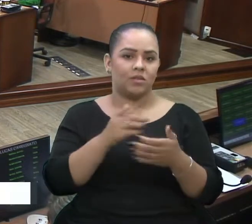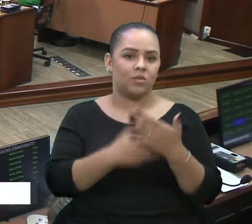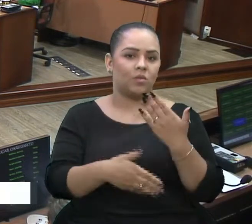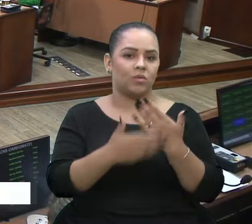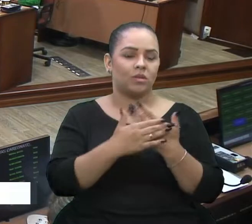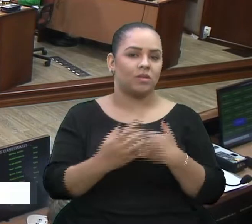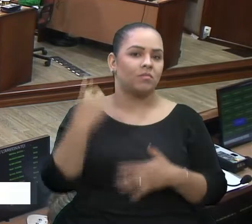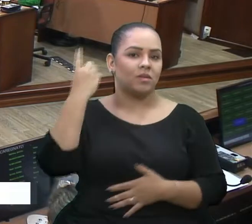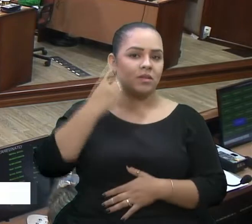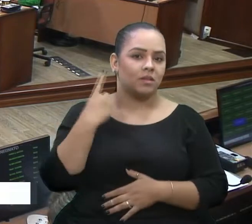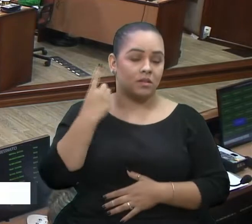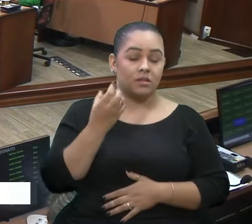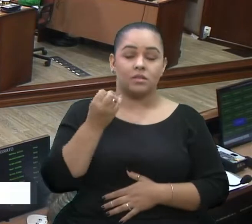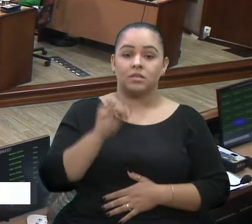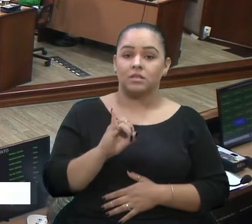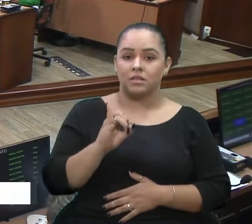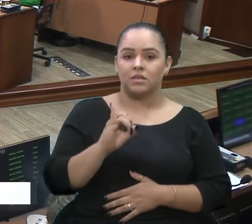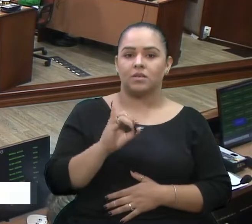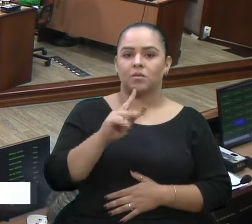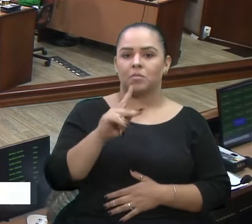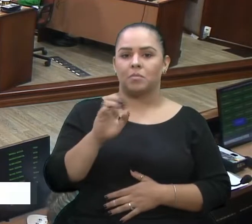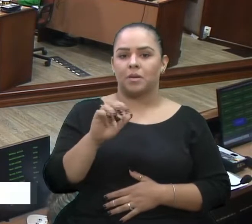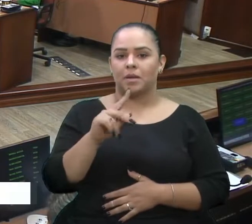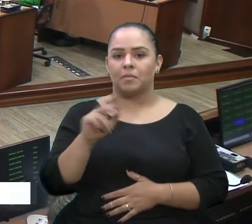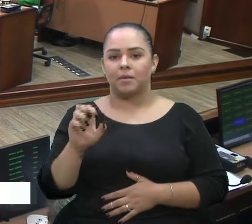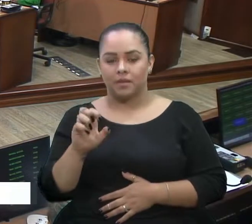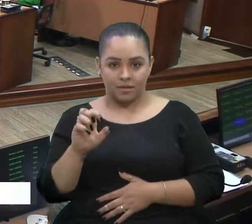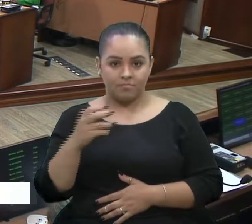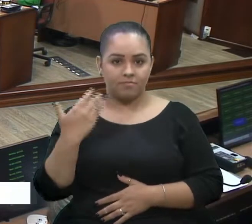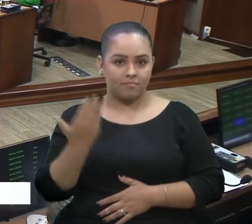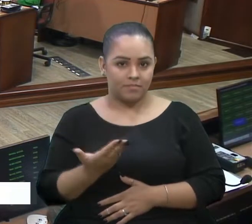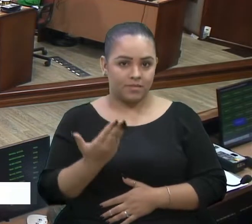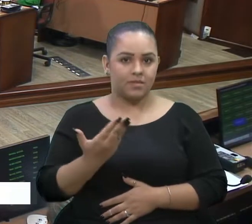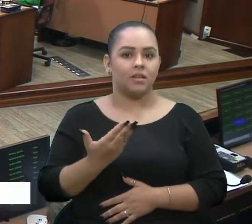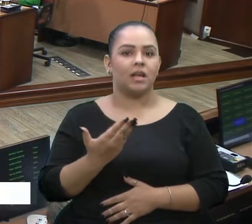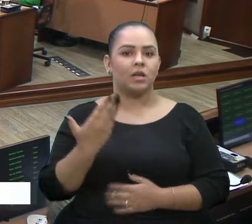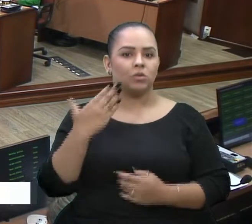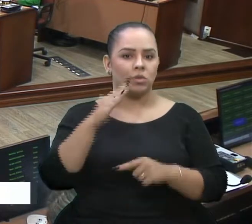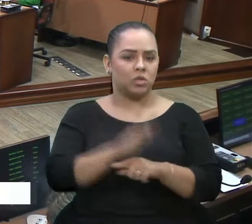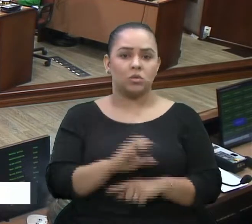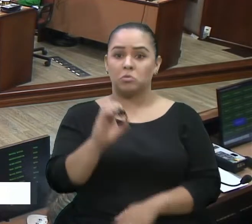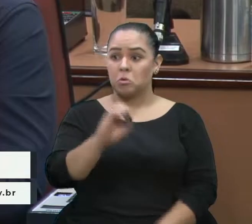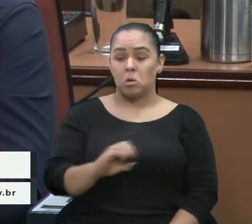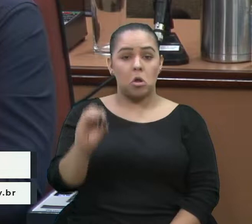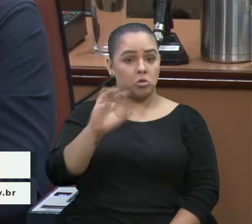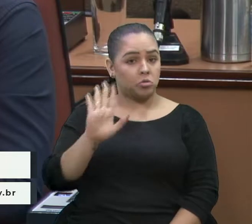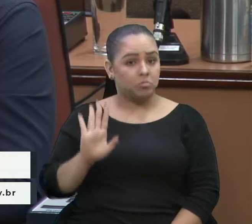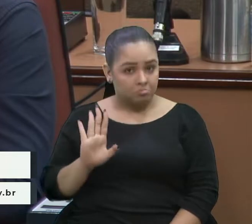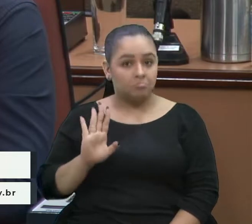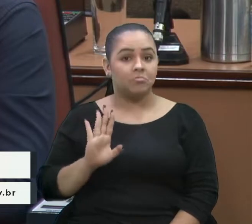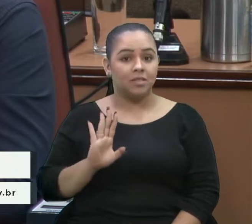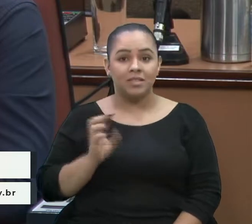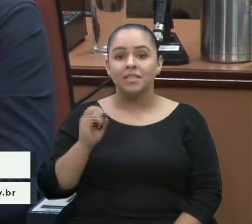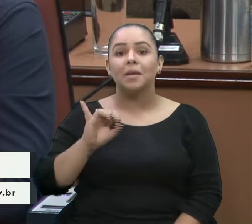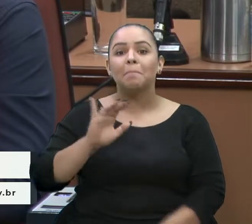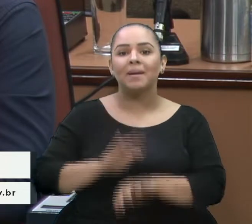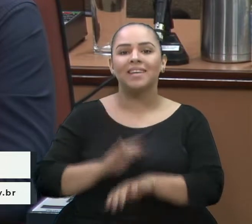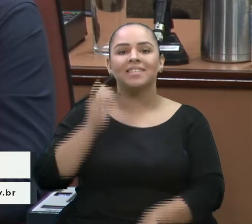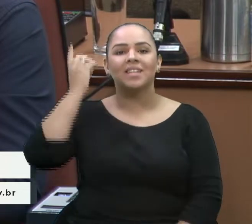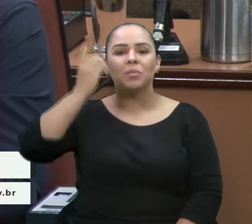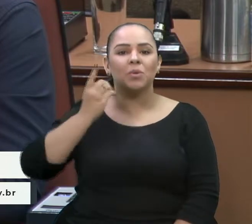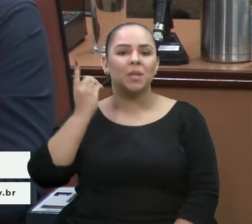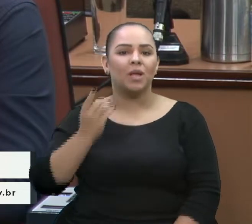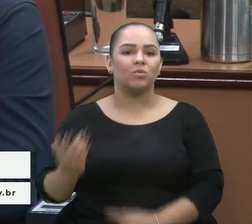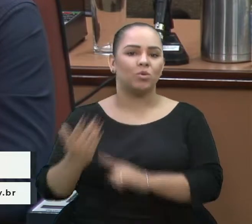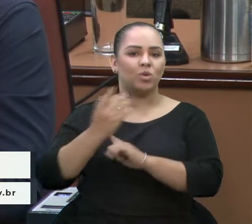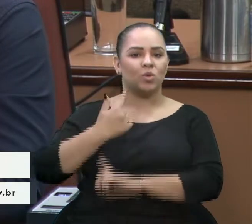obviamente, se o deputado Pepe está favorável a essas questões, ótimo. Quanto mais deputado tiver a nosso